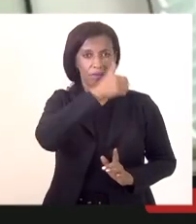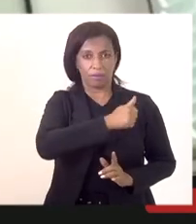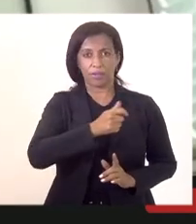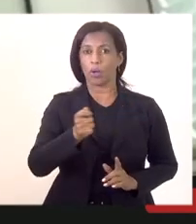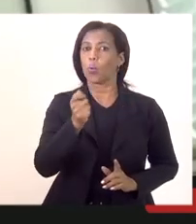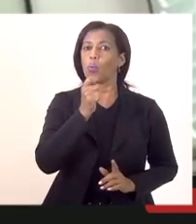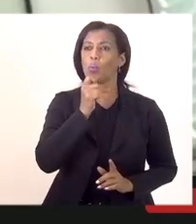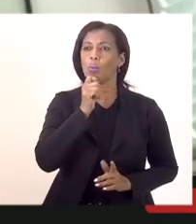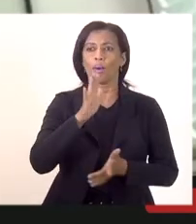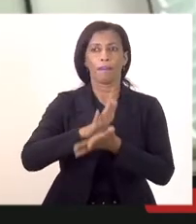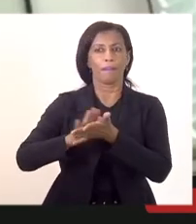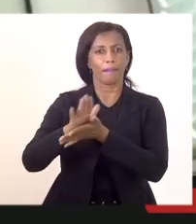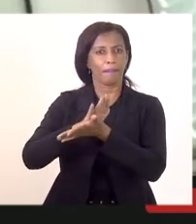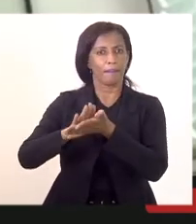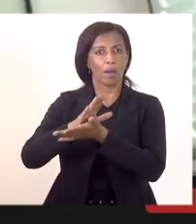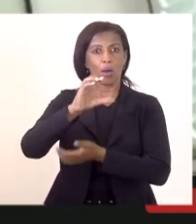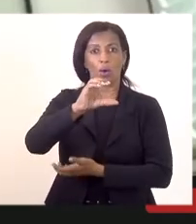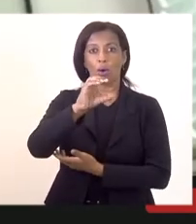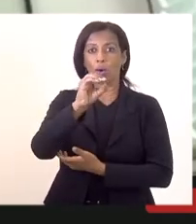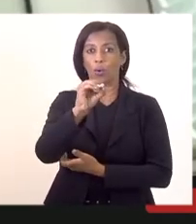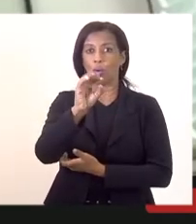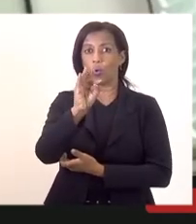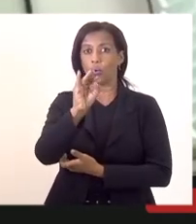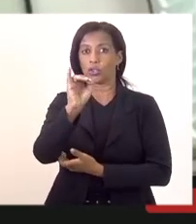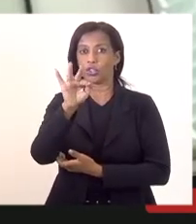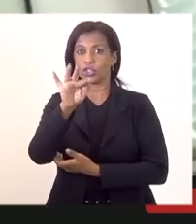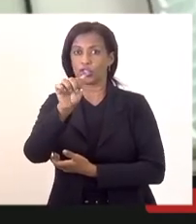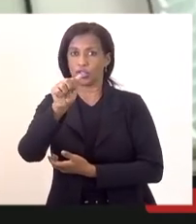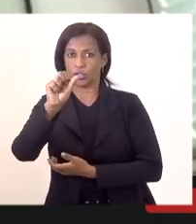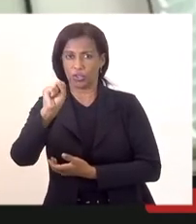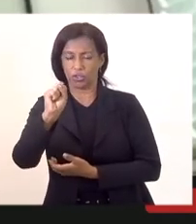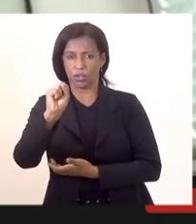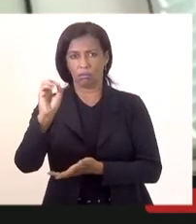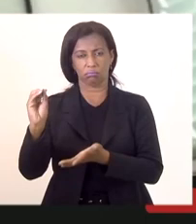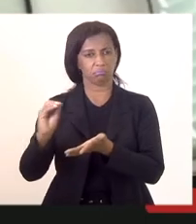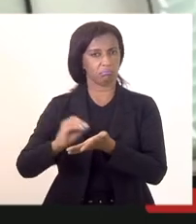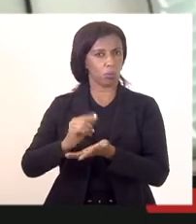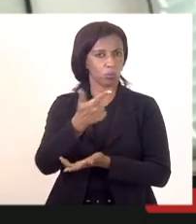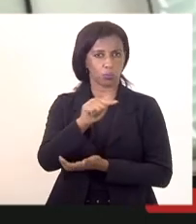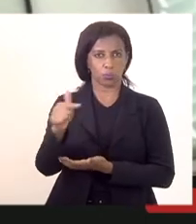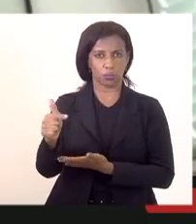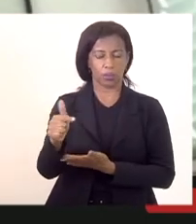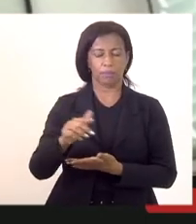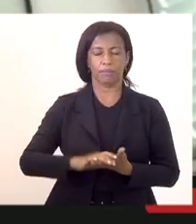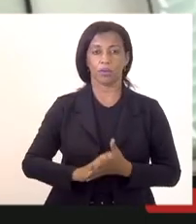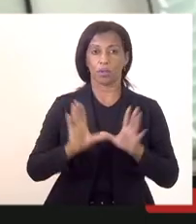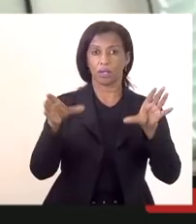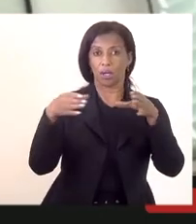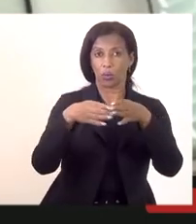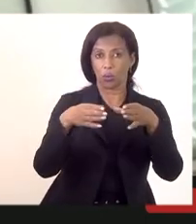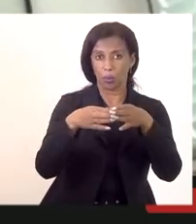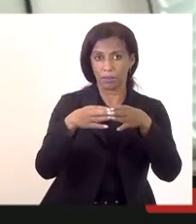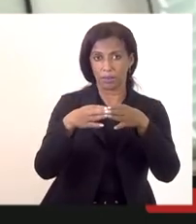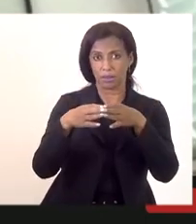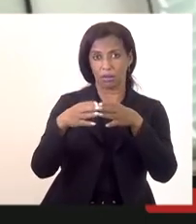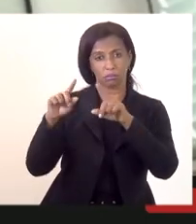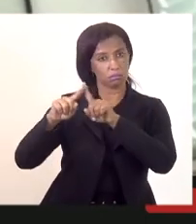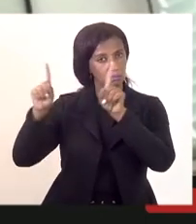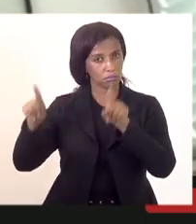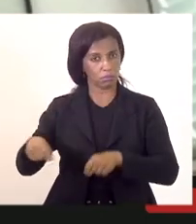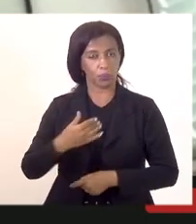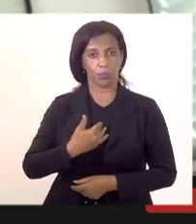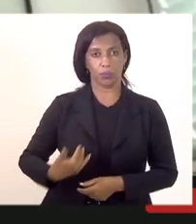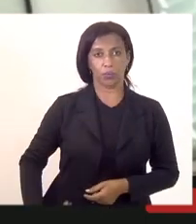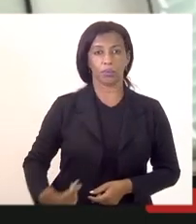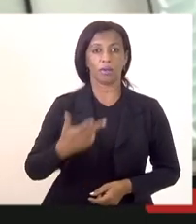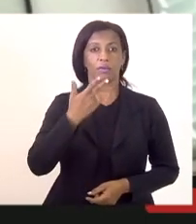mais cotistas habilitados. Ocorre que a Comissão de Servidores Públicos recebeu uma informação e algumas demandas de